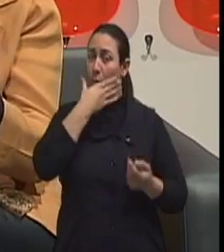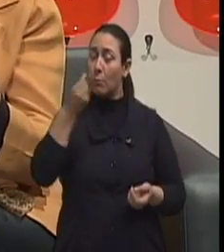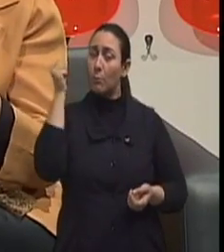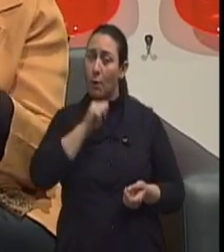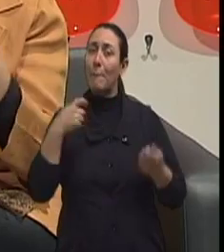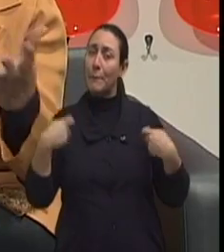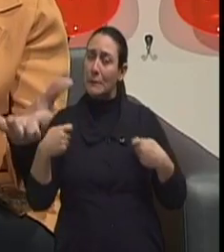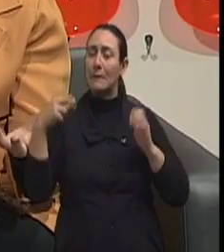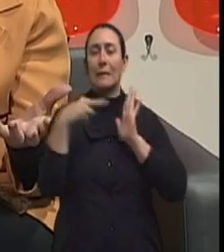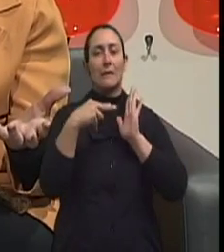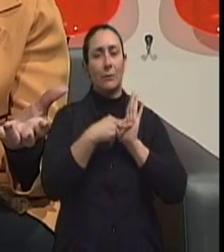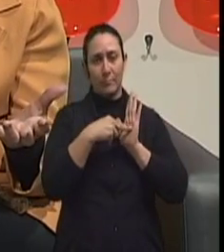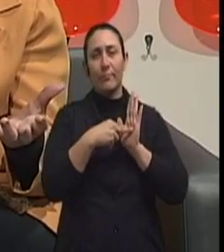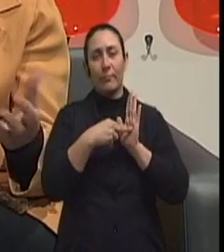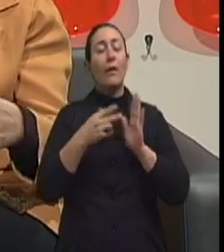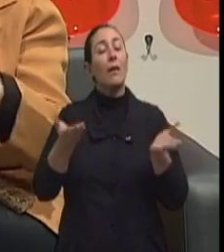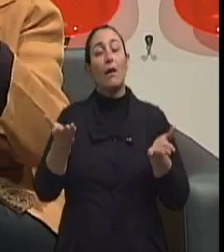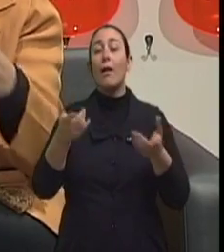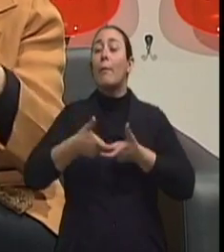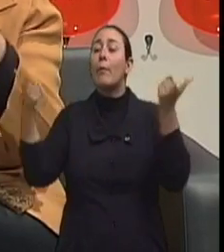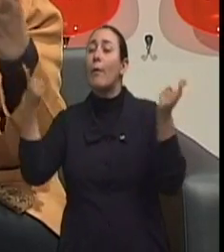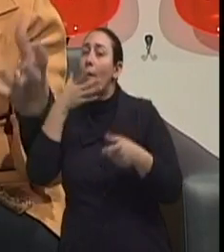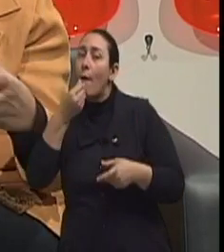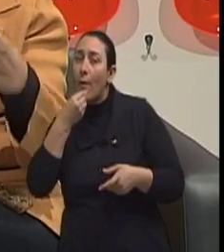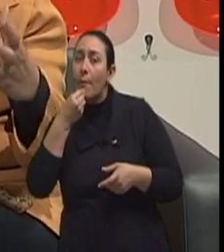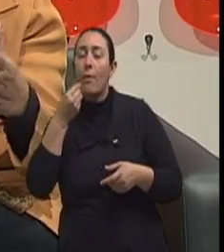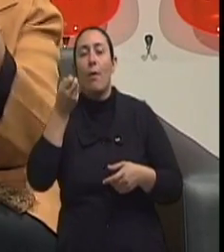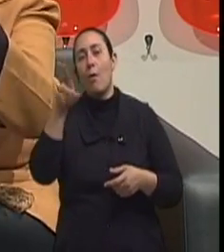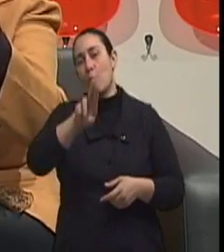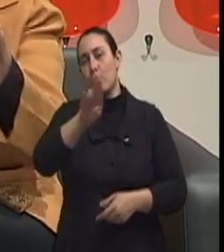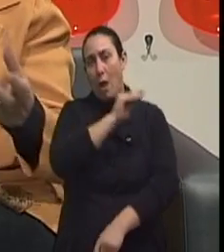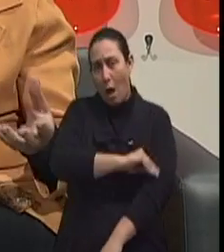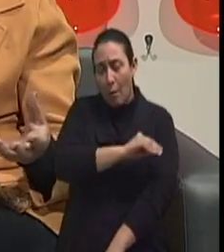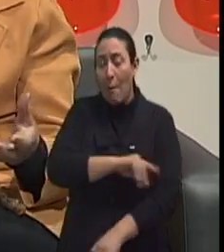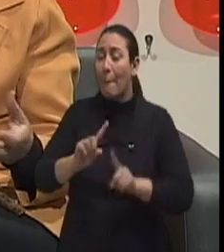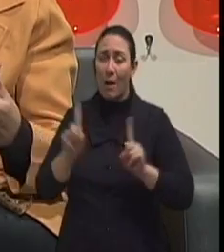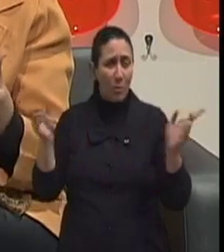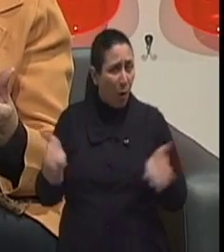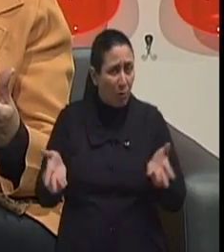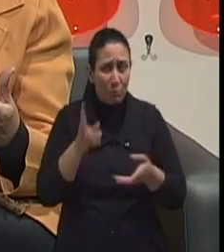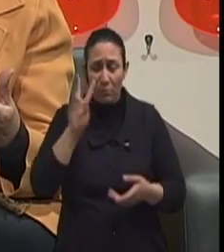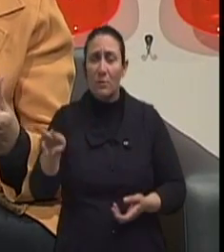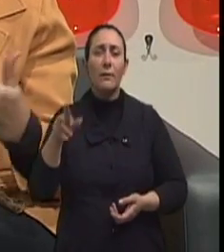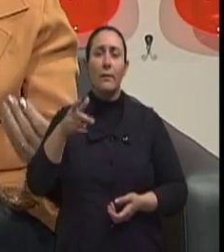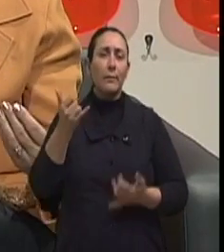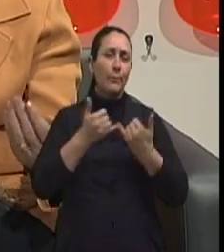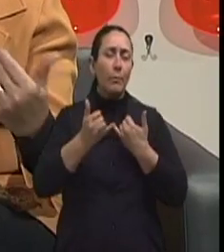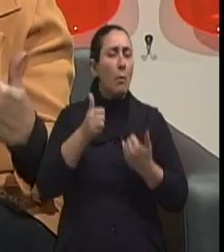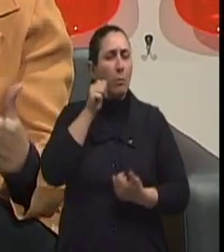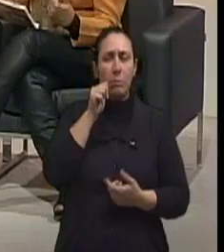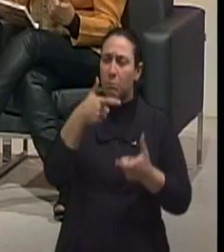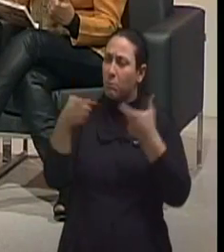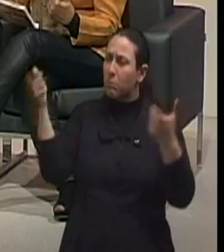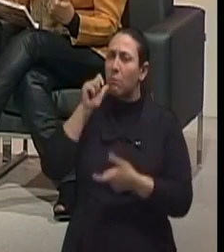Porque a gente falava assim, talvez a incidência é maior em homens, pelo uso mais do álcool, do tabagismo. Só que hoje a está vendo as meninas fumando mais